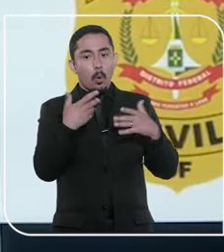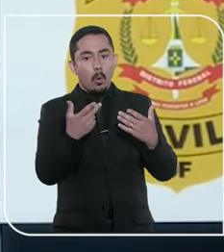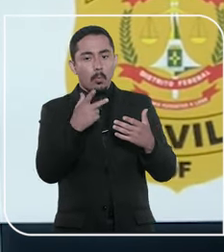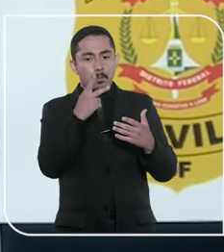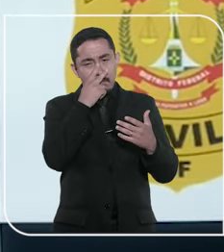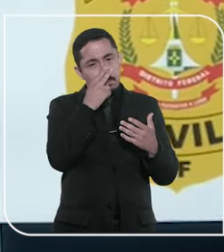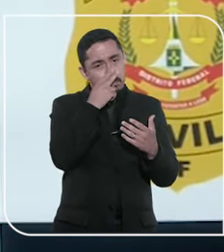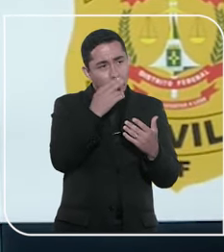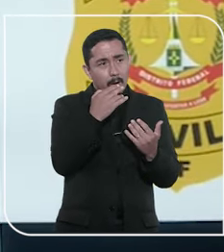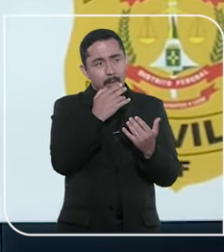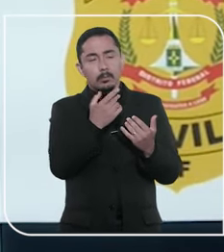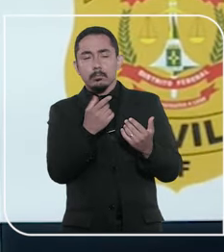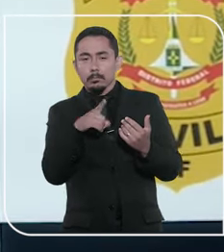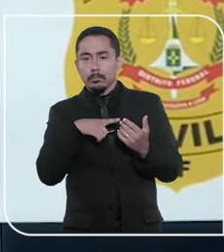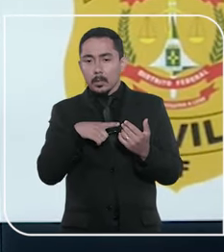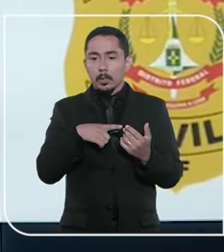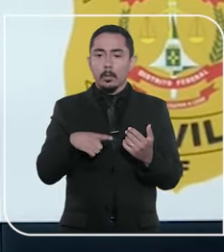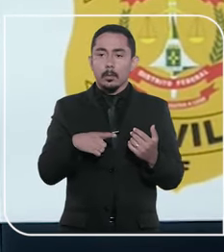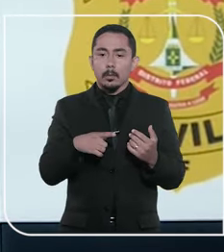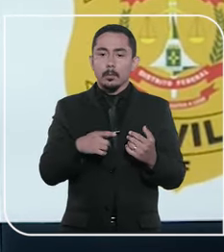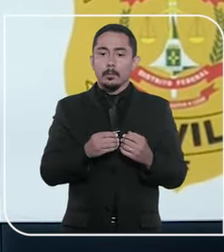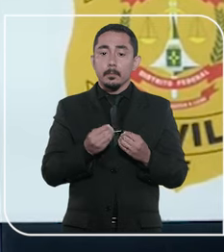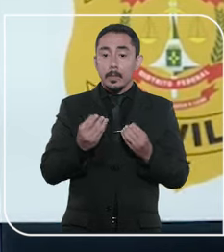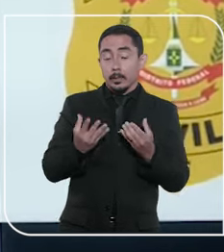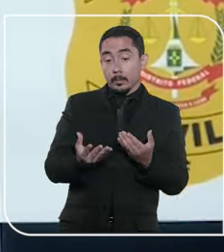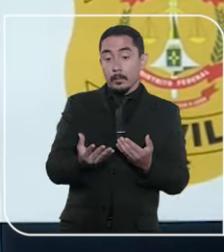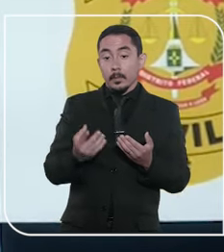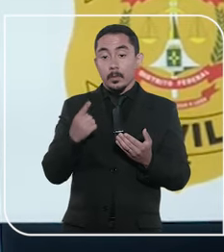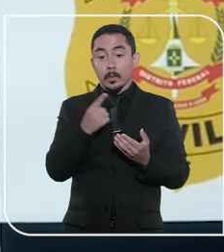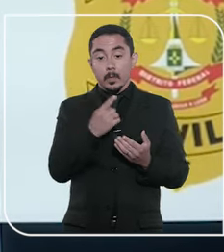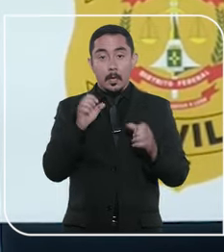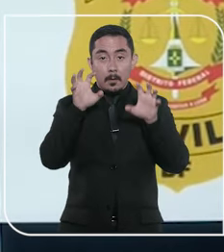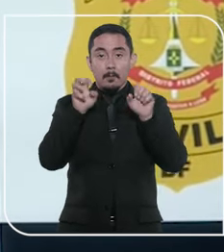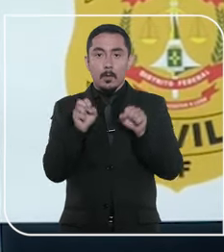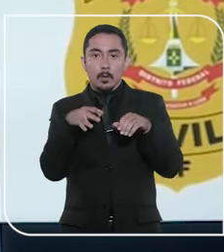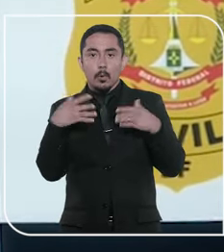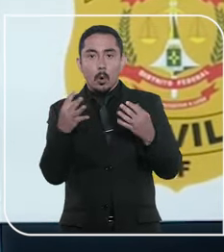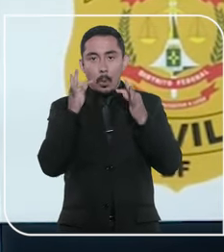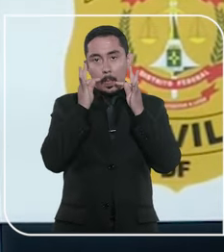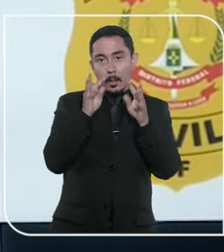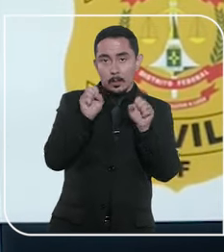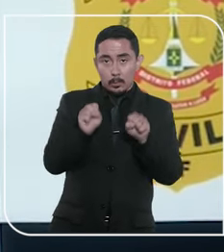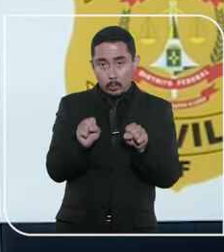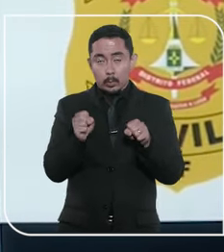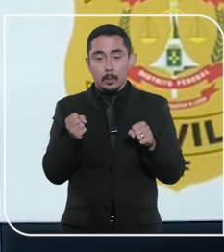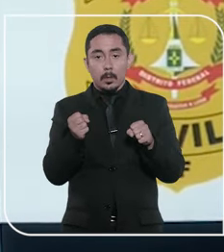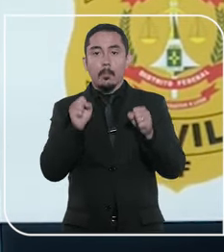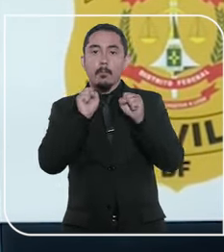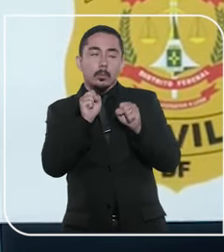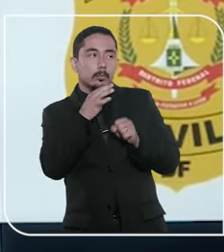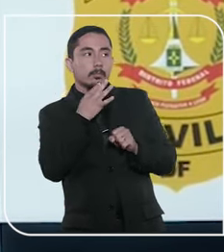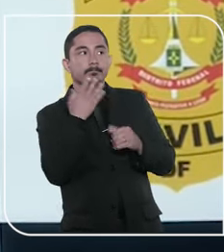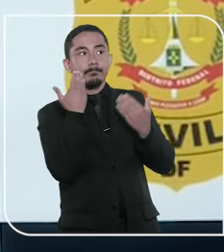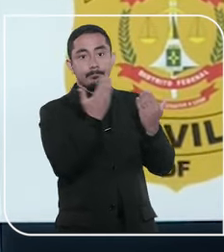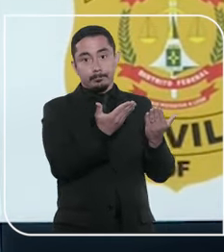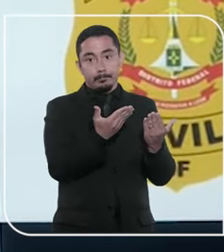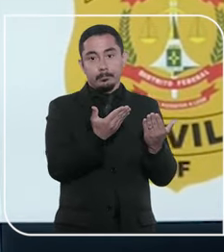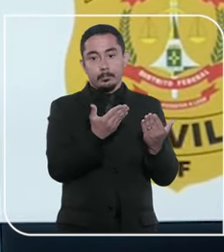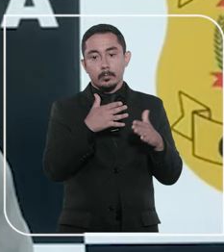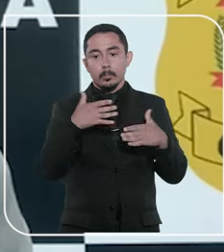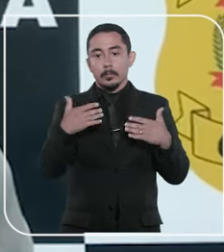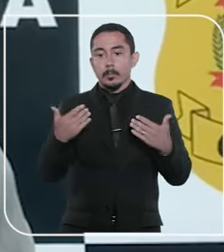características físicas ou com características físicas semelhantes para que a vítima ou a testemunha possa